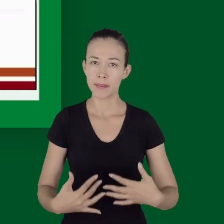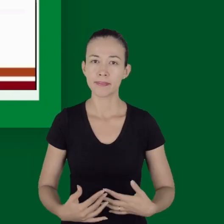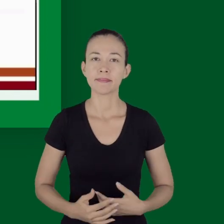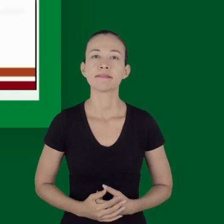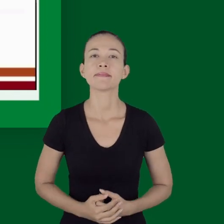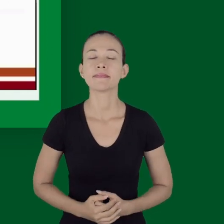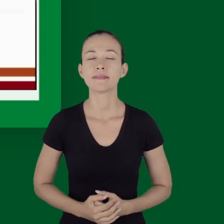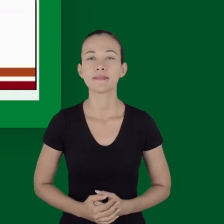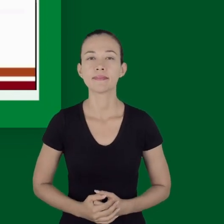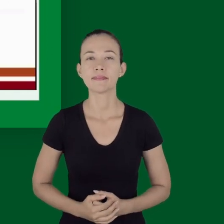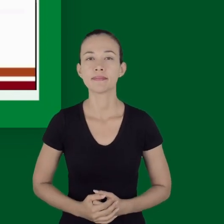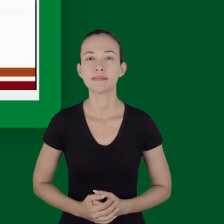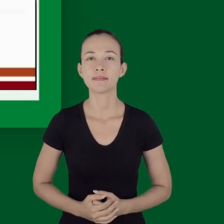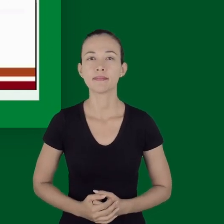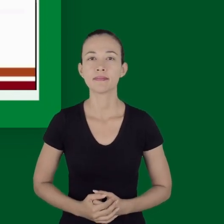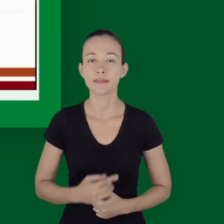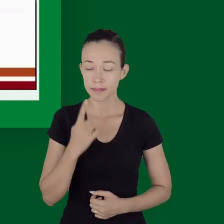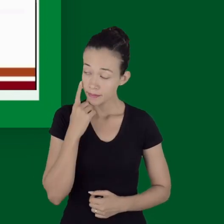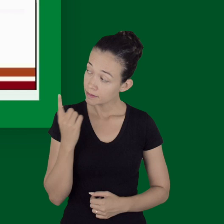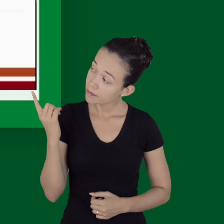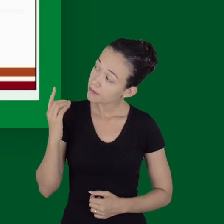etapas no manejo desses pacientes.